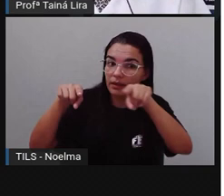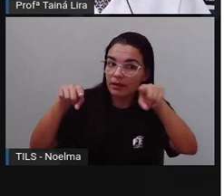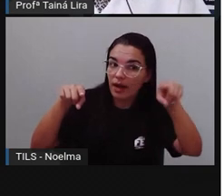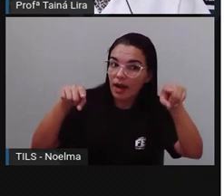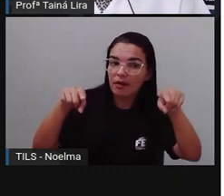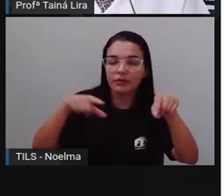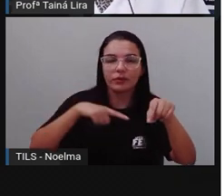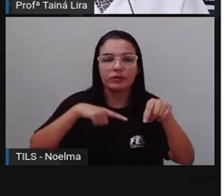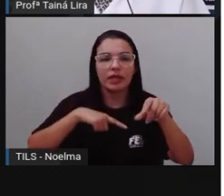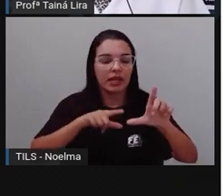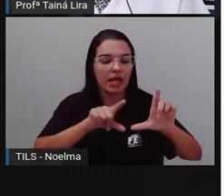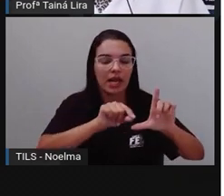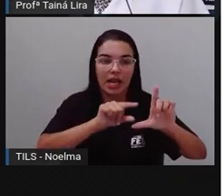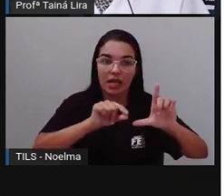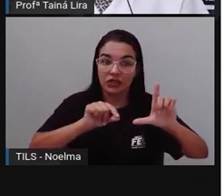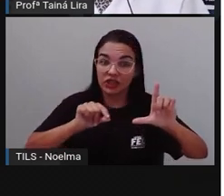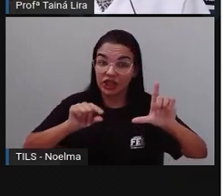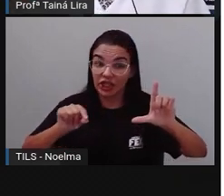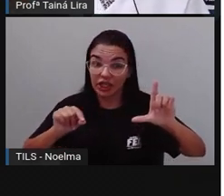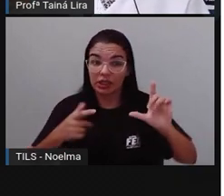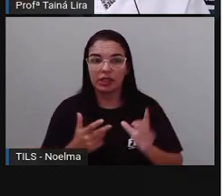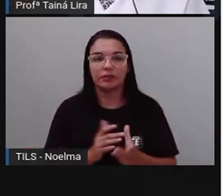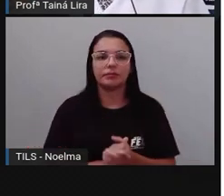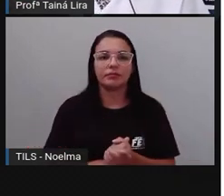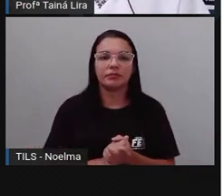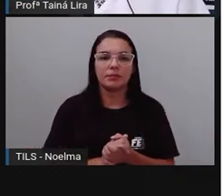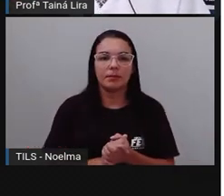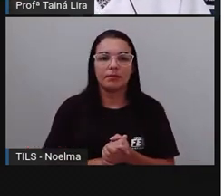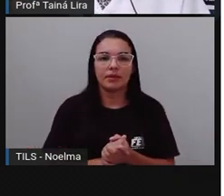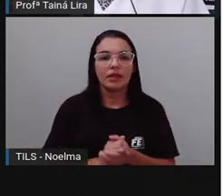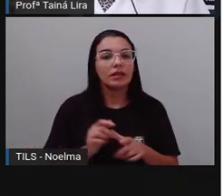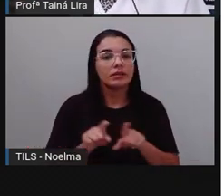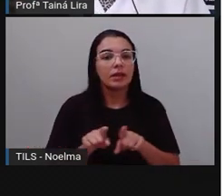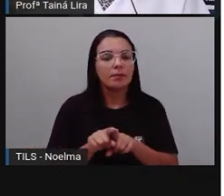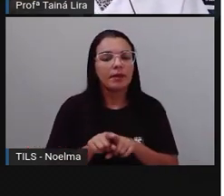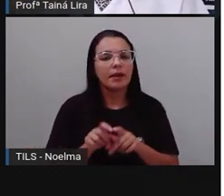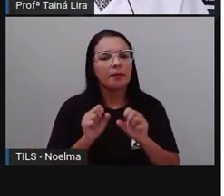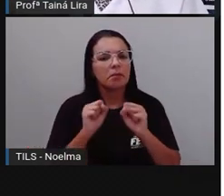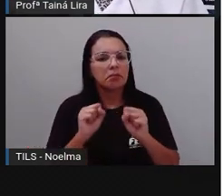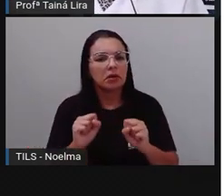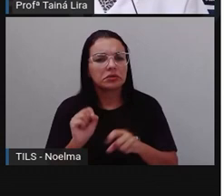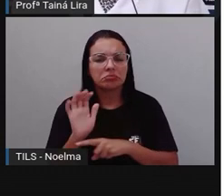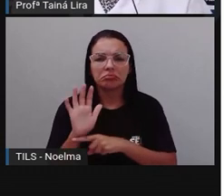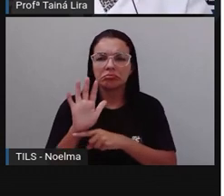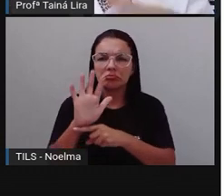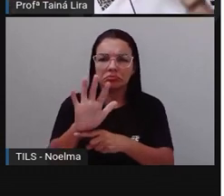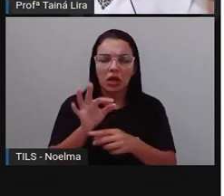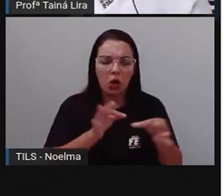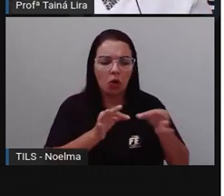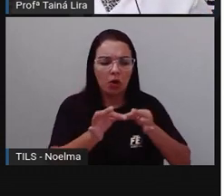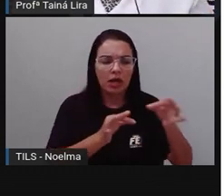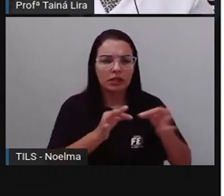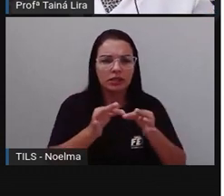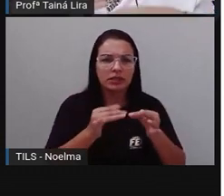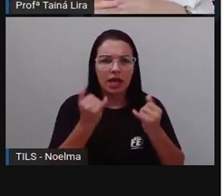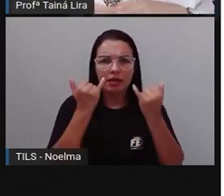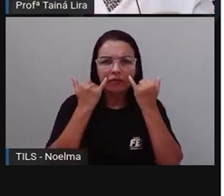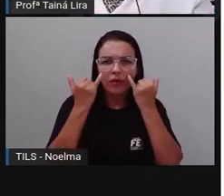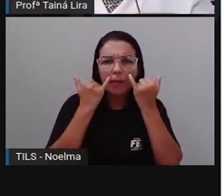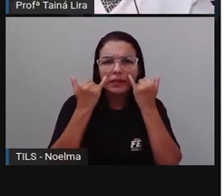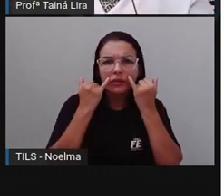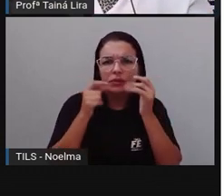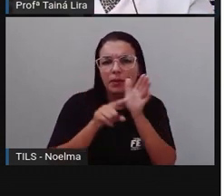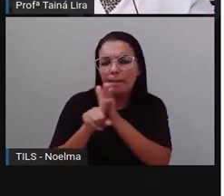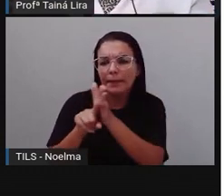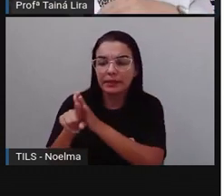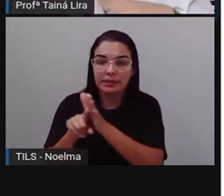vezes, Alguns vêm com legenda, Tá certo? E, Eles vão servir, Para organizar, Dados de uma pesquisa, Então, Antes